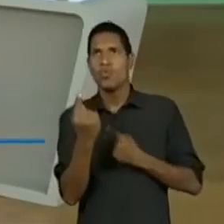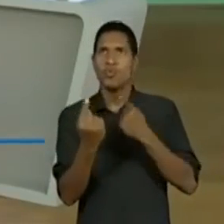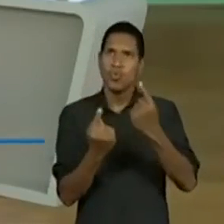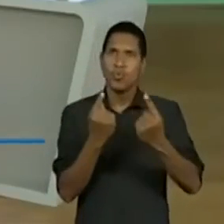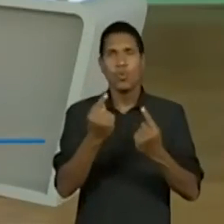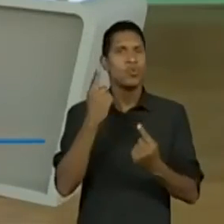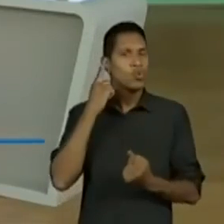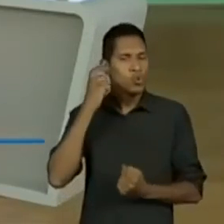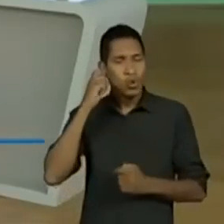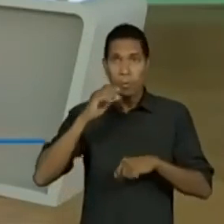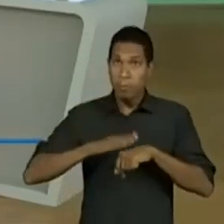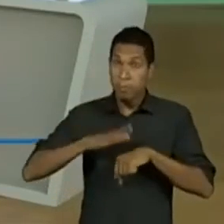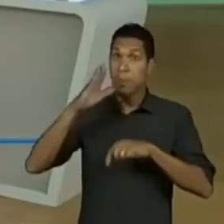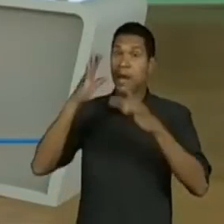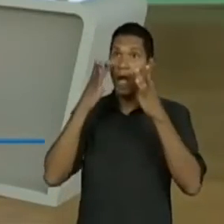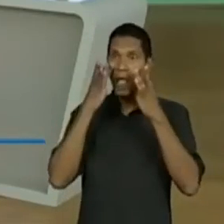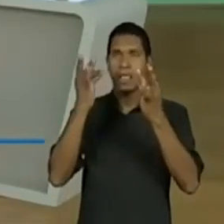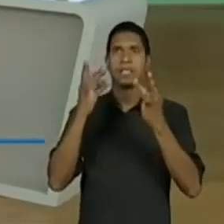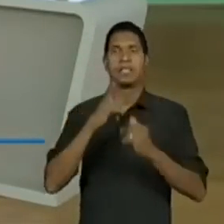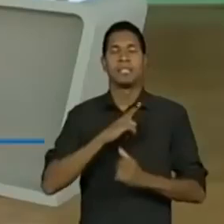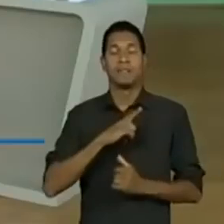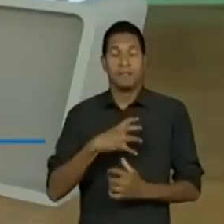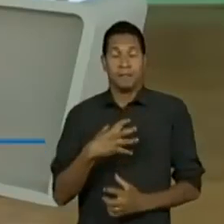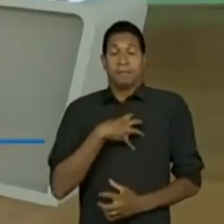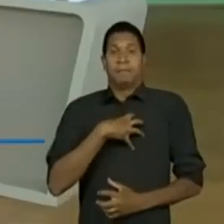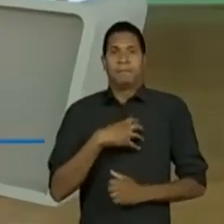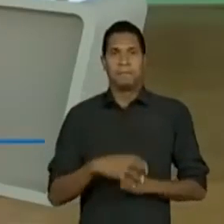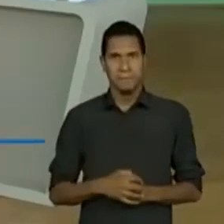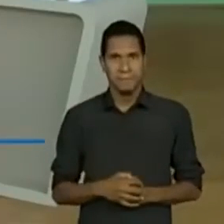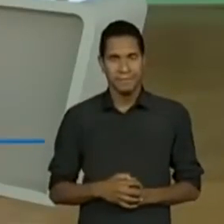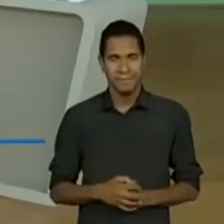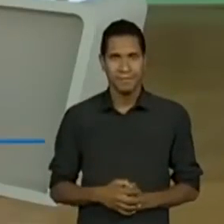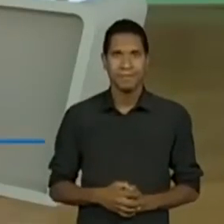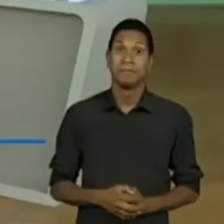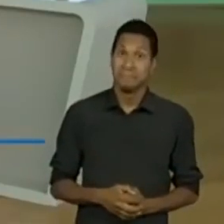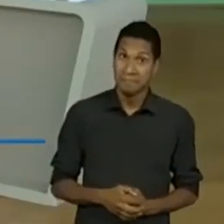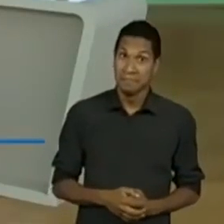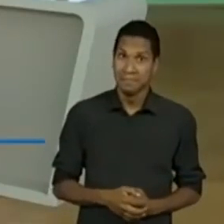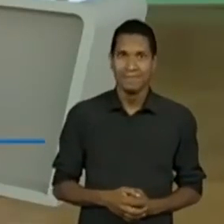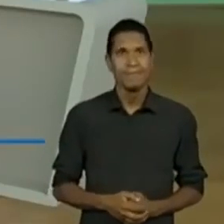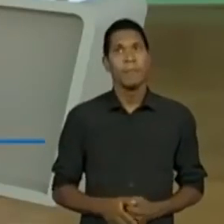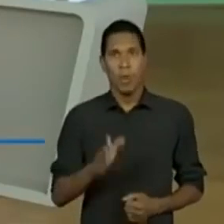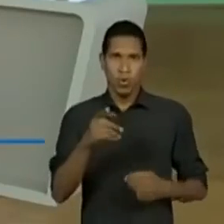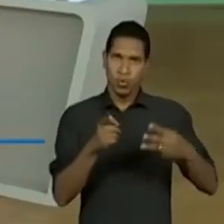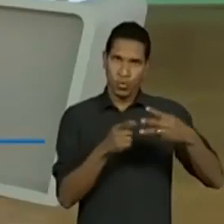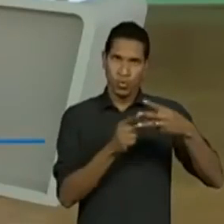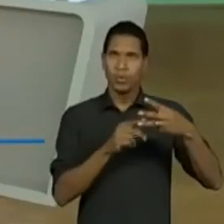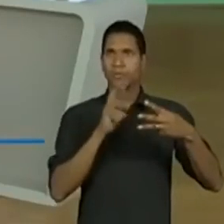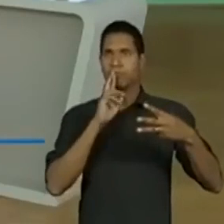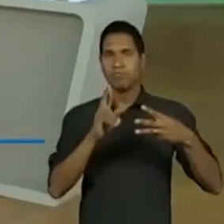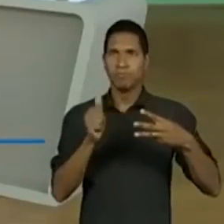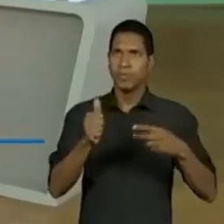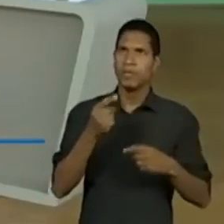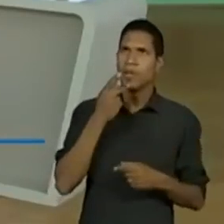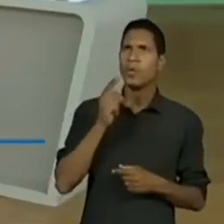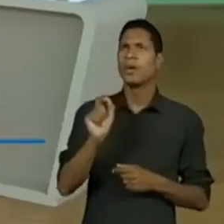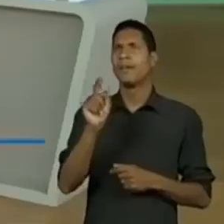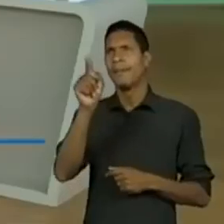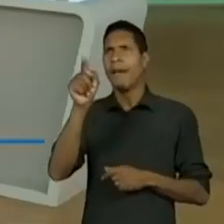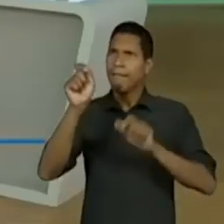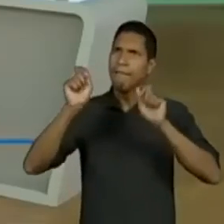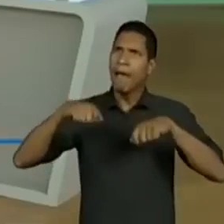mais chamou a atenção. E a galera já colocando que é possível... Isso, tem um povo dividido.